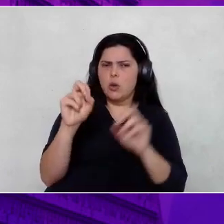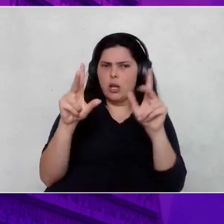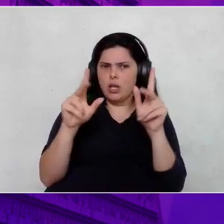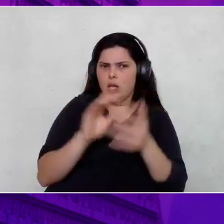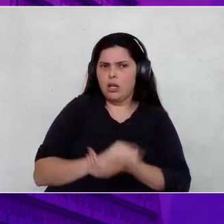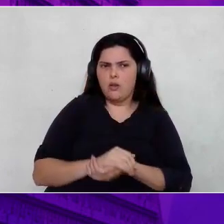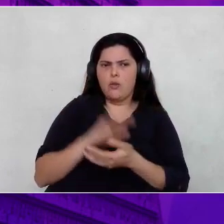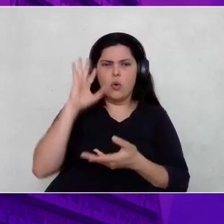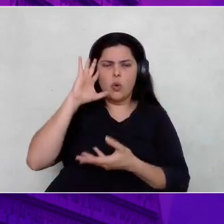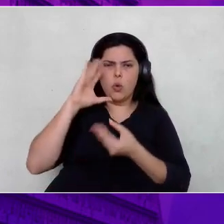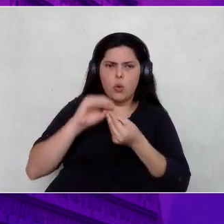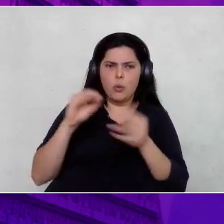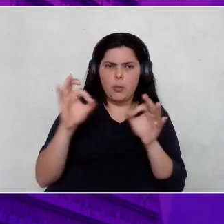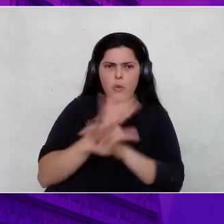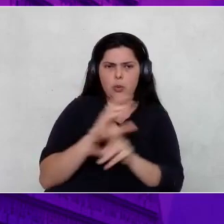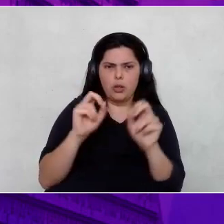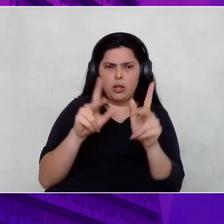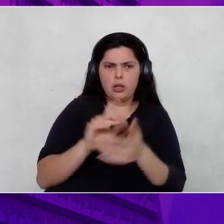tudo bem?